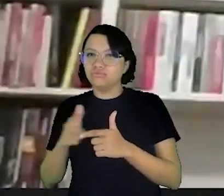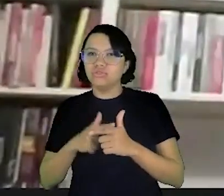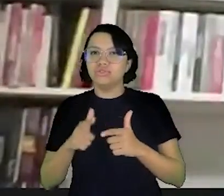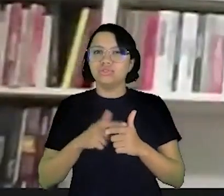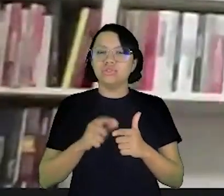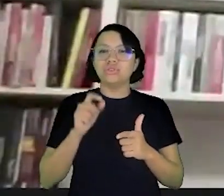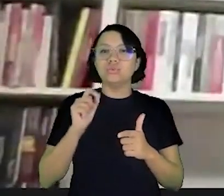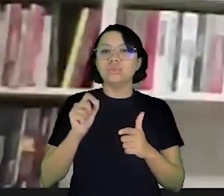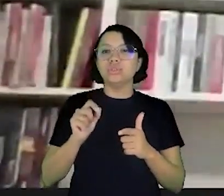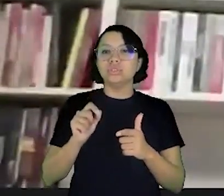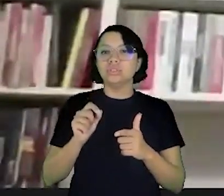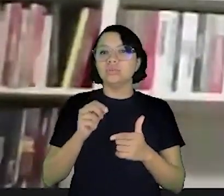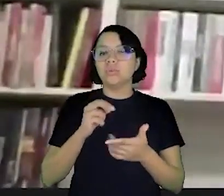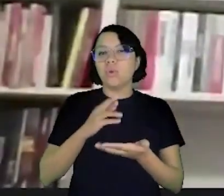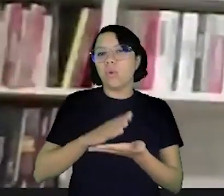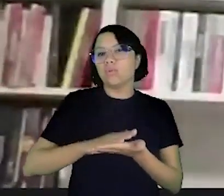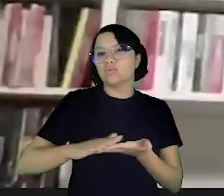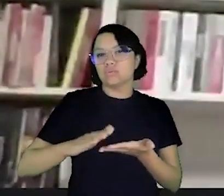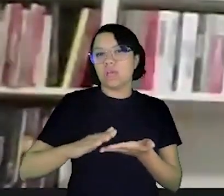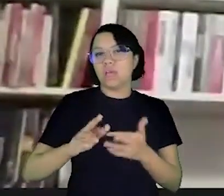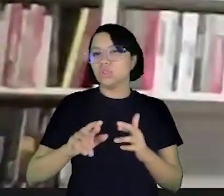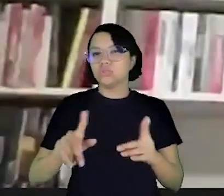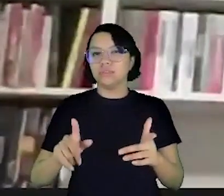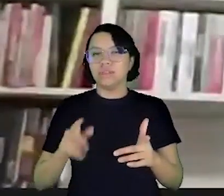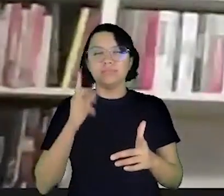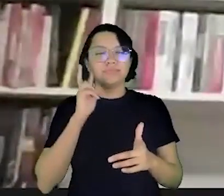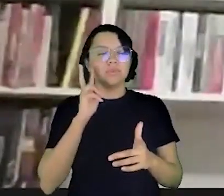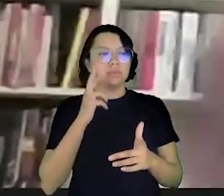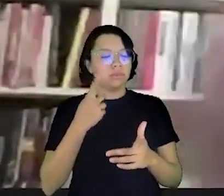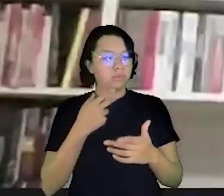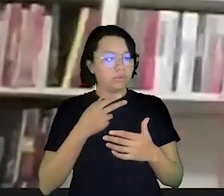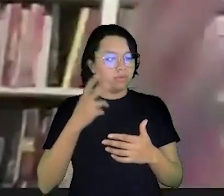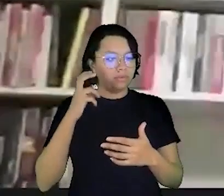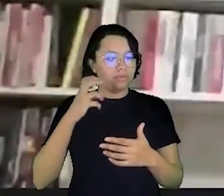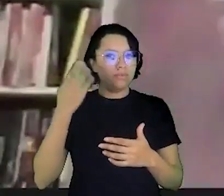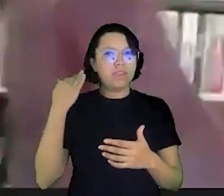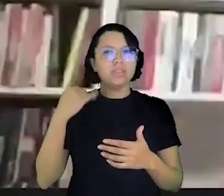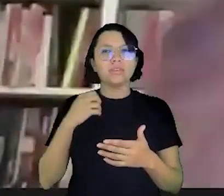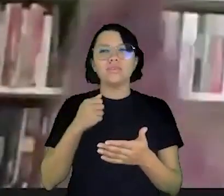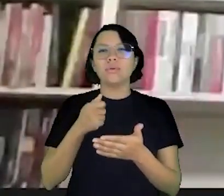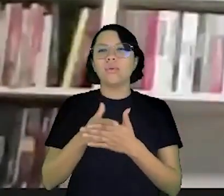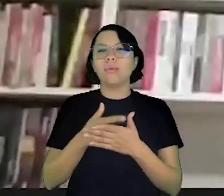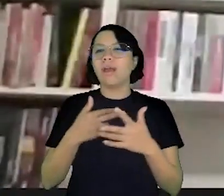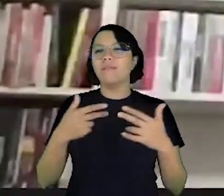o que sobra a diferença o que dá para comprar com aquilo me lembro uma vez que fui comprar